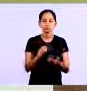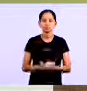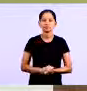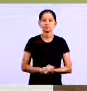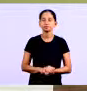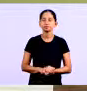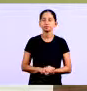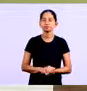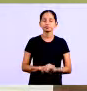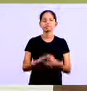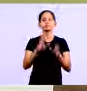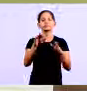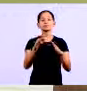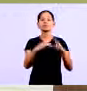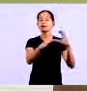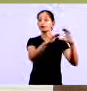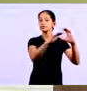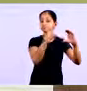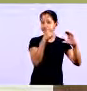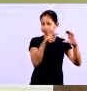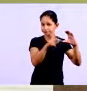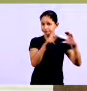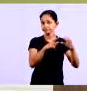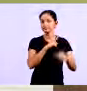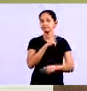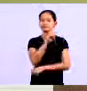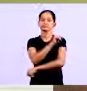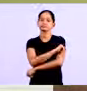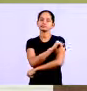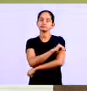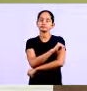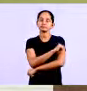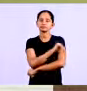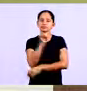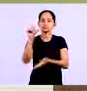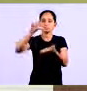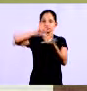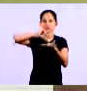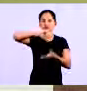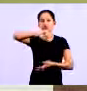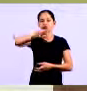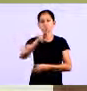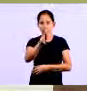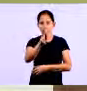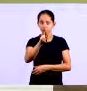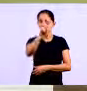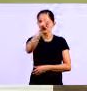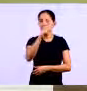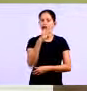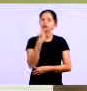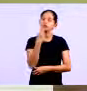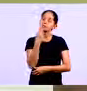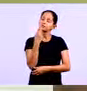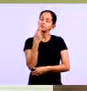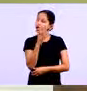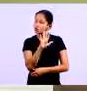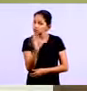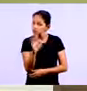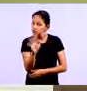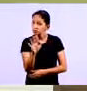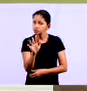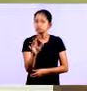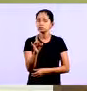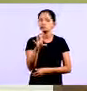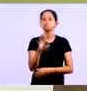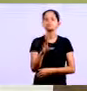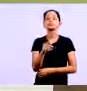professor Ronilson a gente está com um questionamento aqui de uma aluna do Polo de Jaru ela um questionamento não ela está explanando